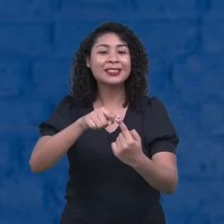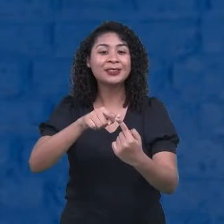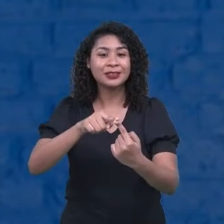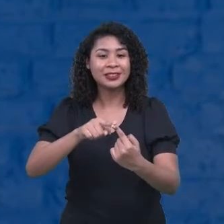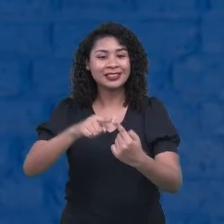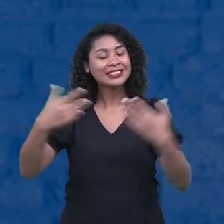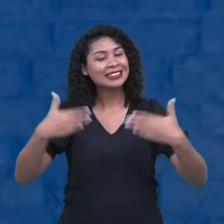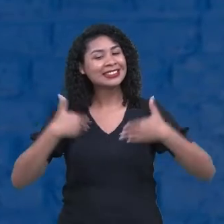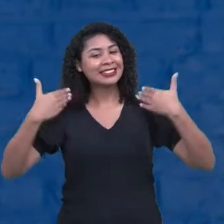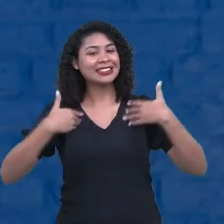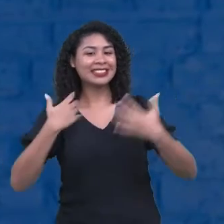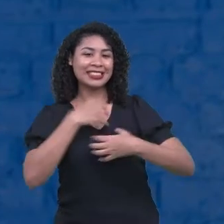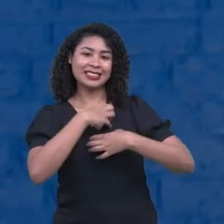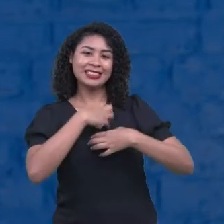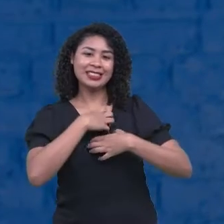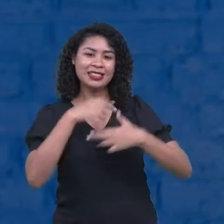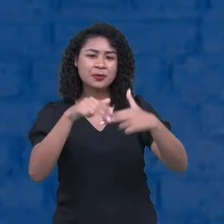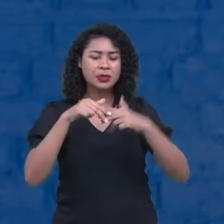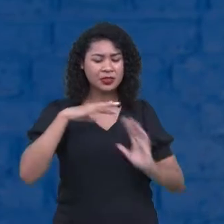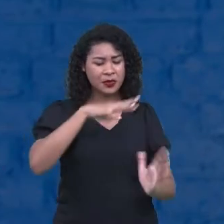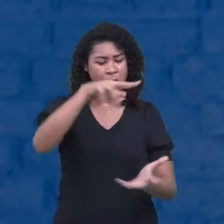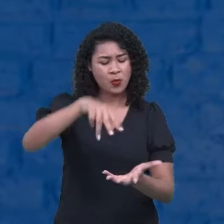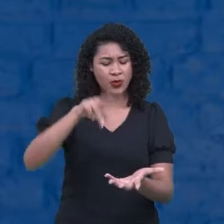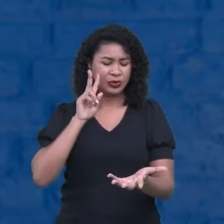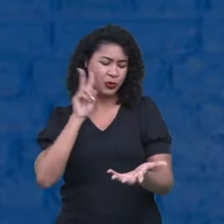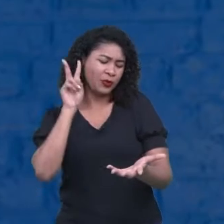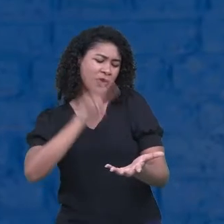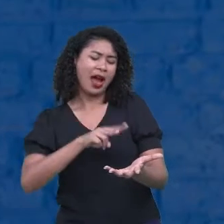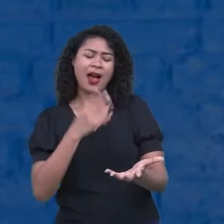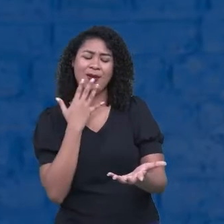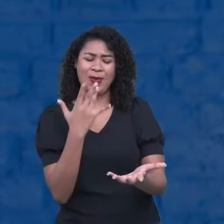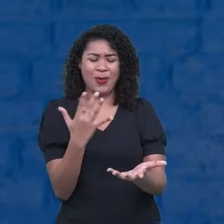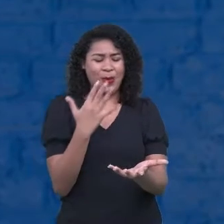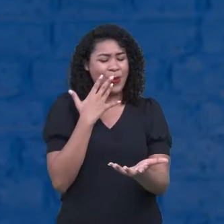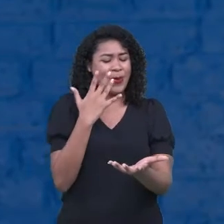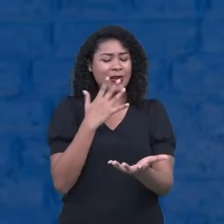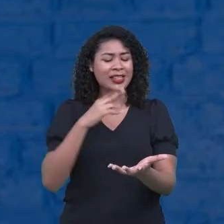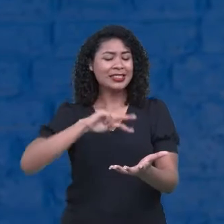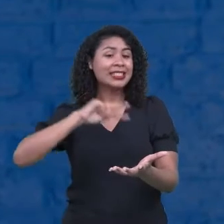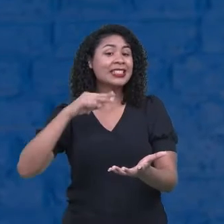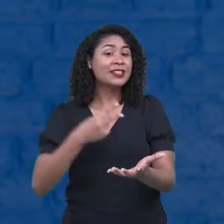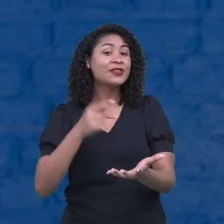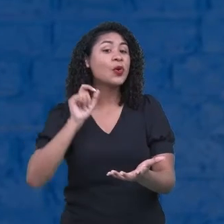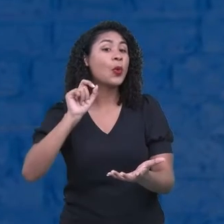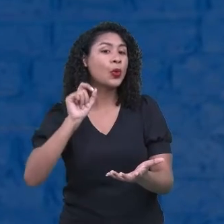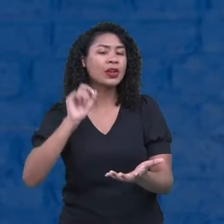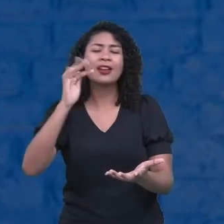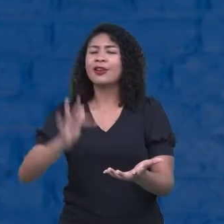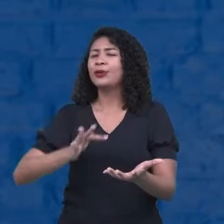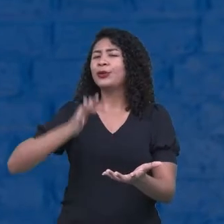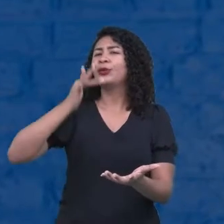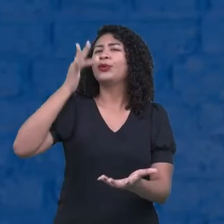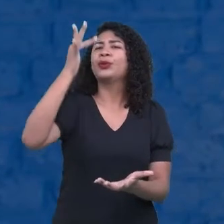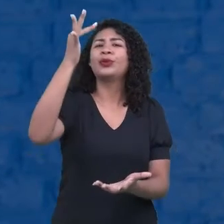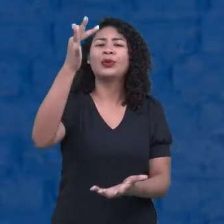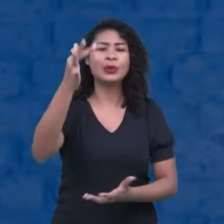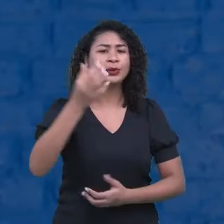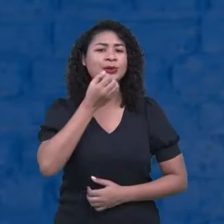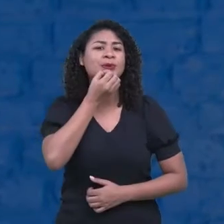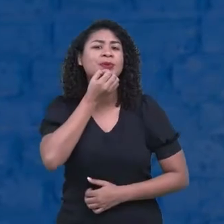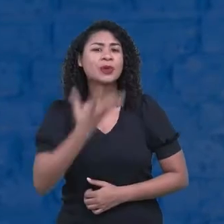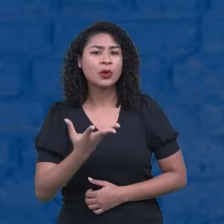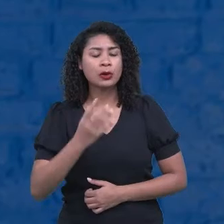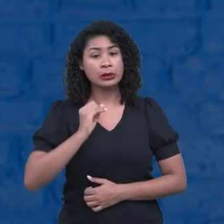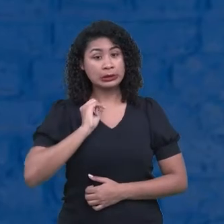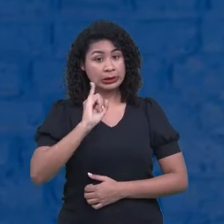os olhos cheios de cores, coloridos, um futuro sem esse sombrio, com essa tristeza. Se eu estou de bom